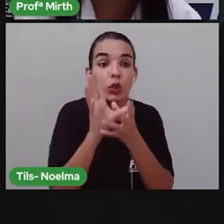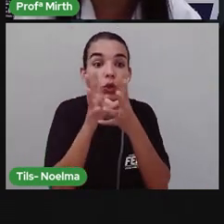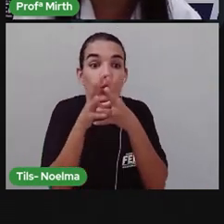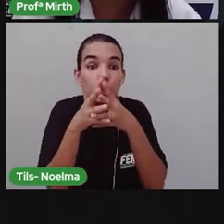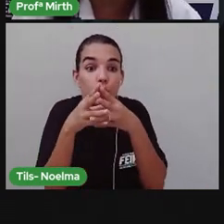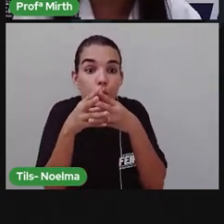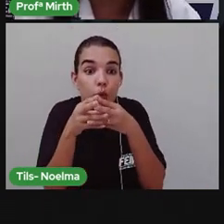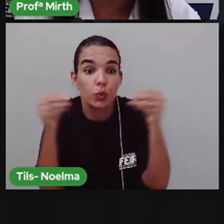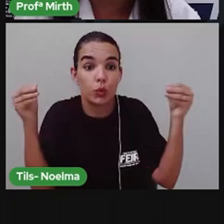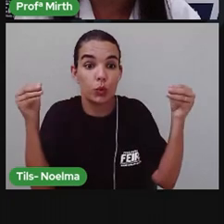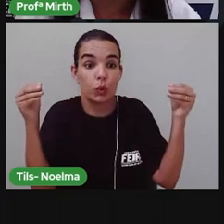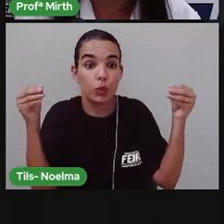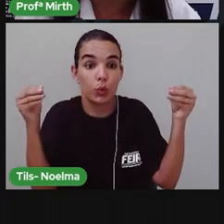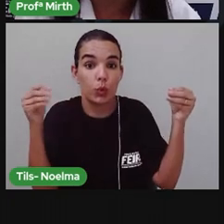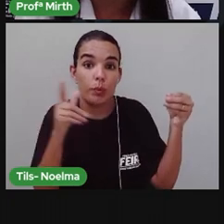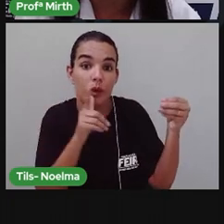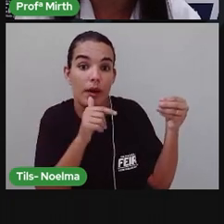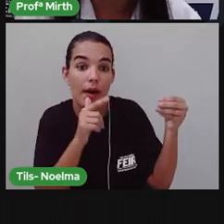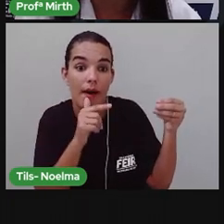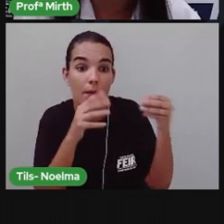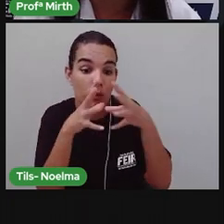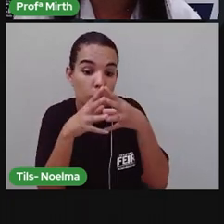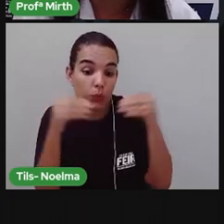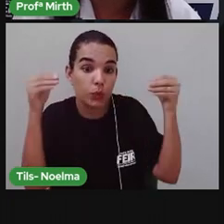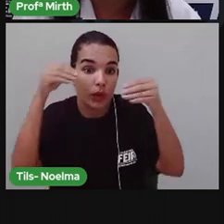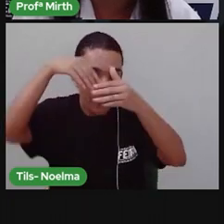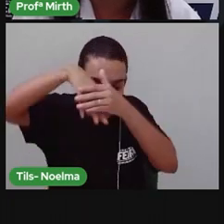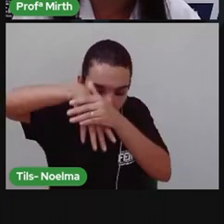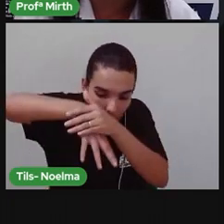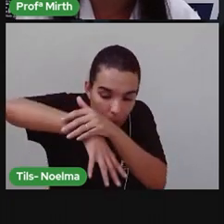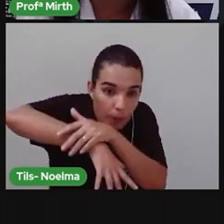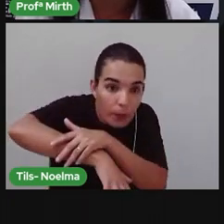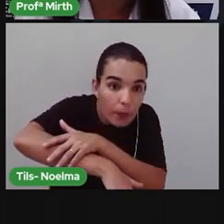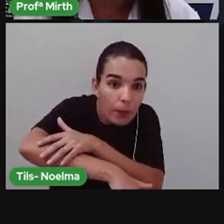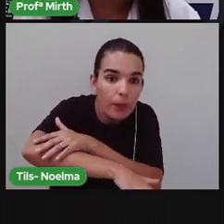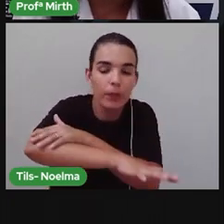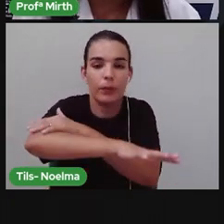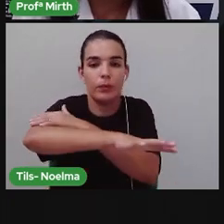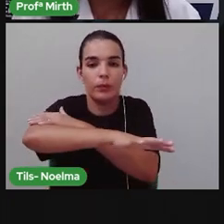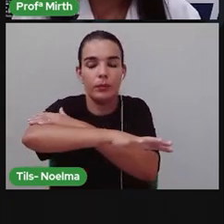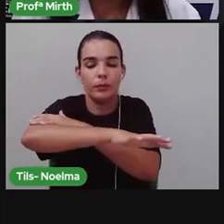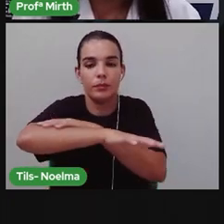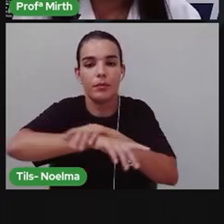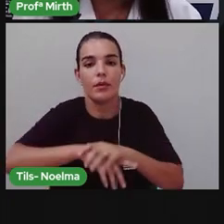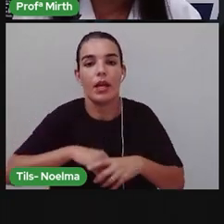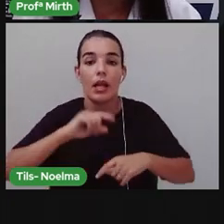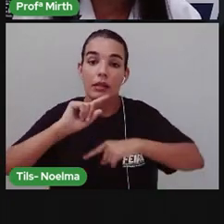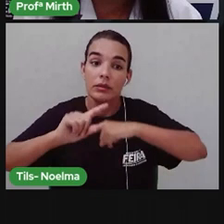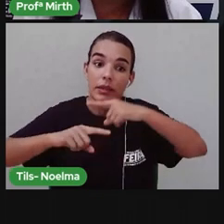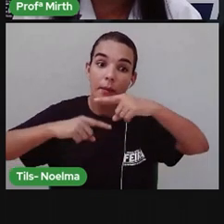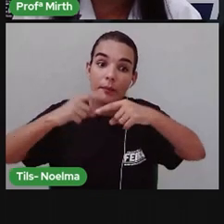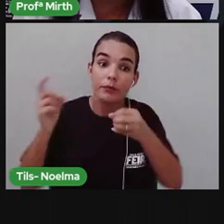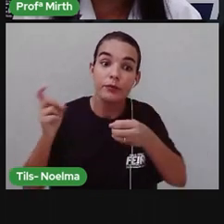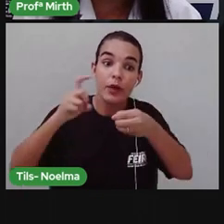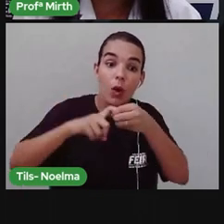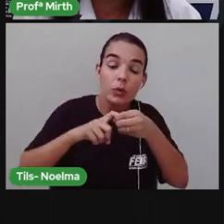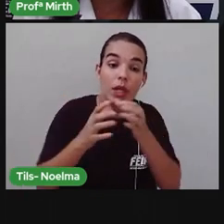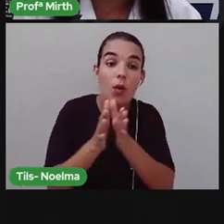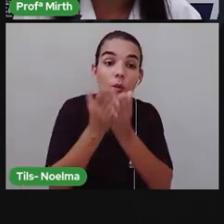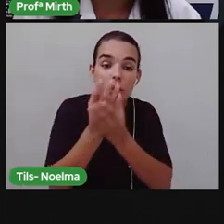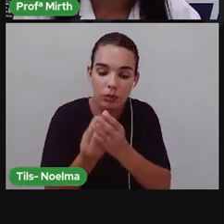né? Essa parte biográfica Essa parte da água Em alguns locais E voltam a